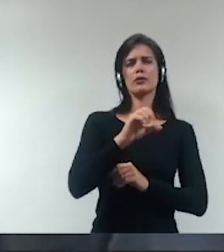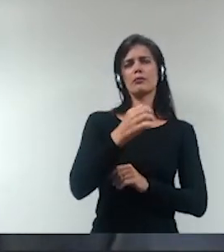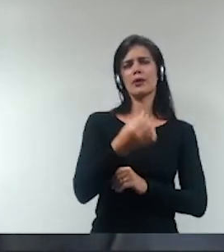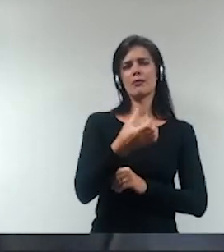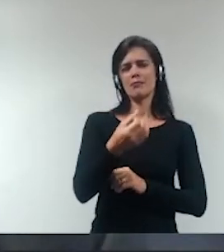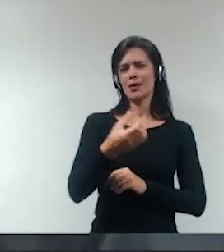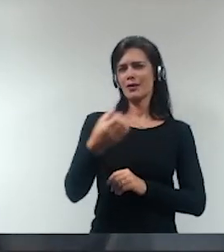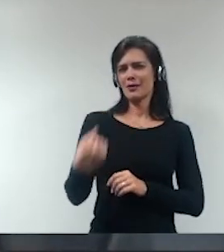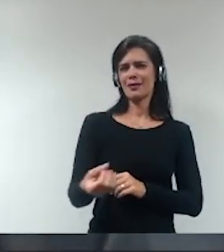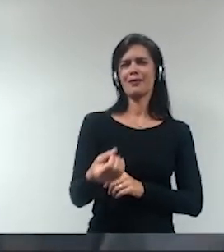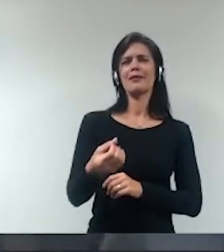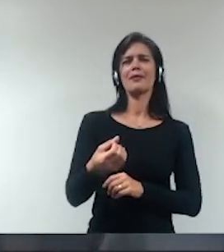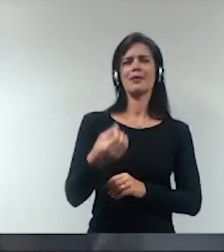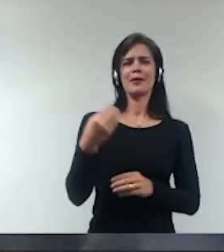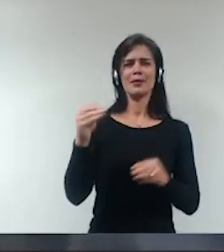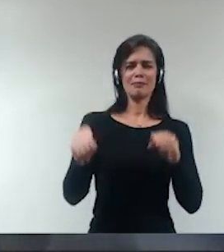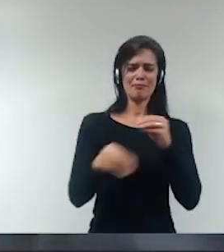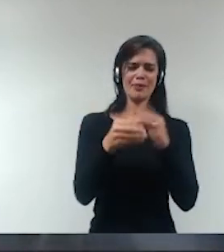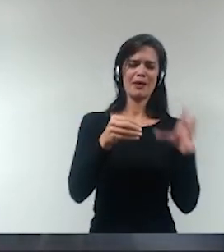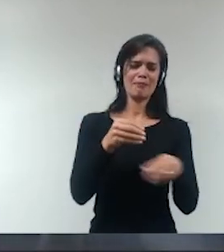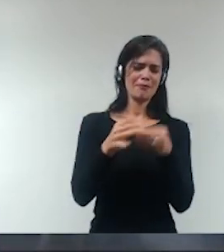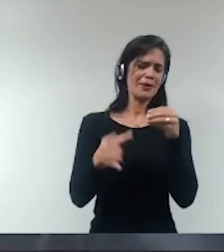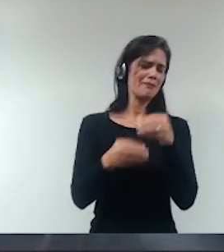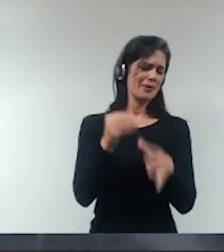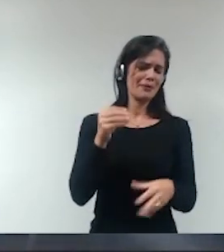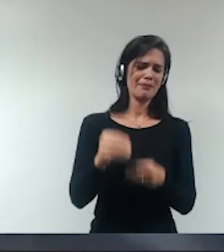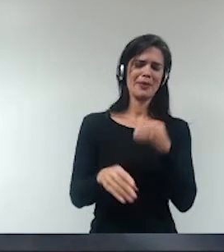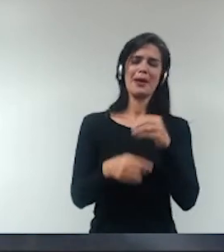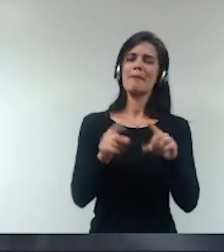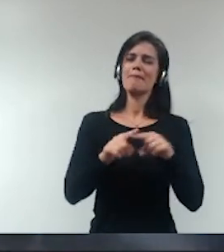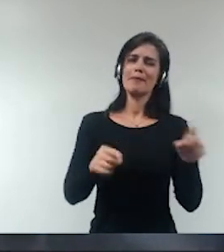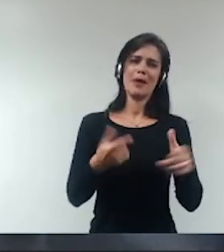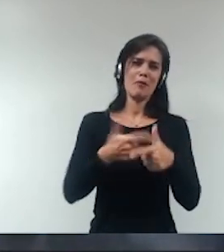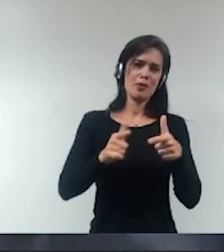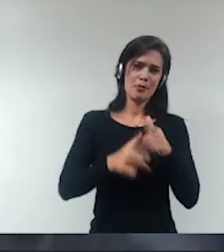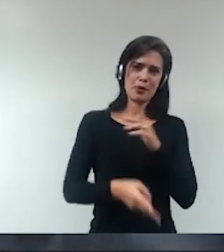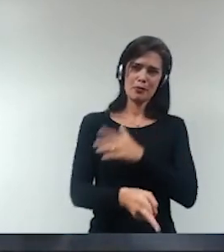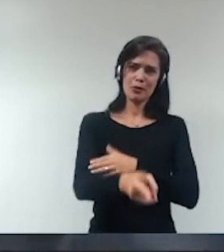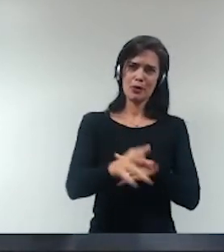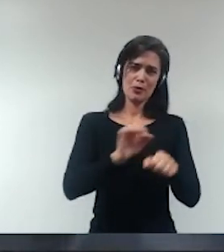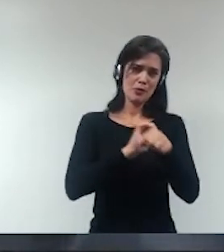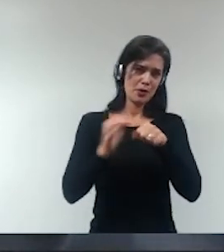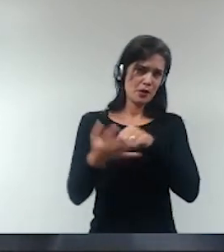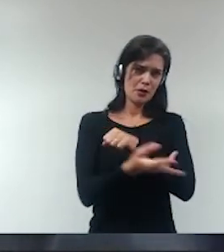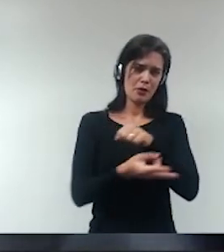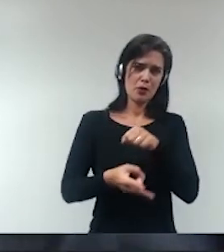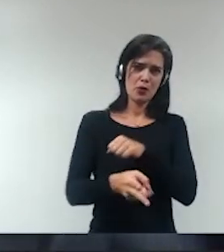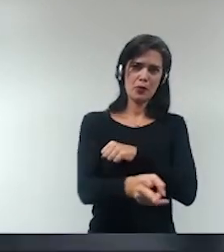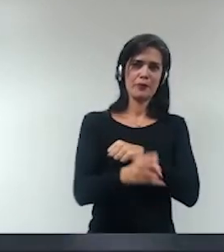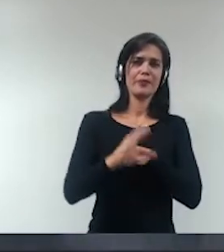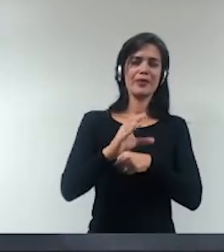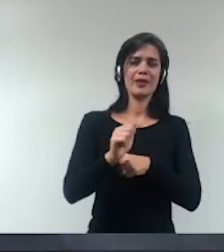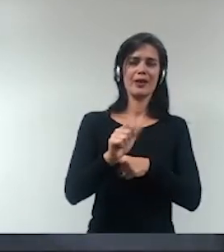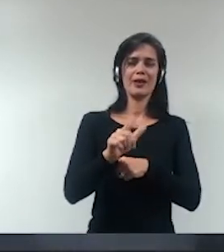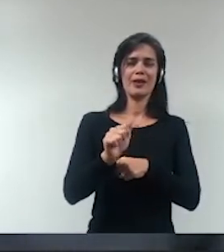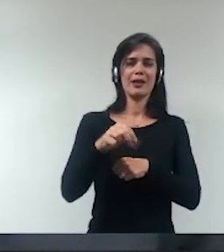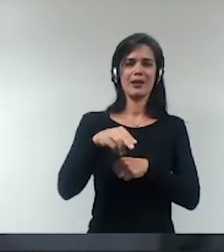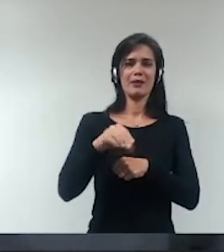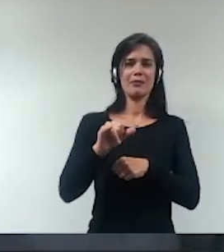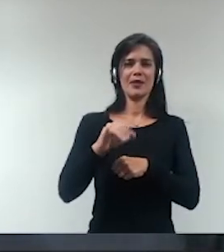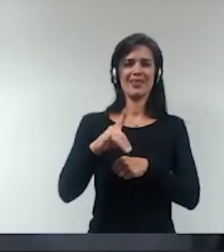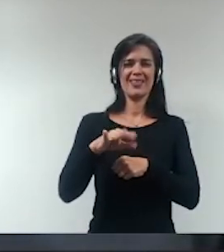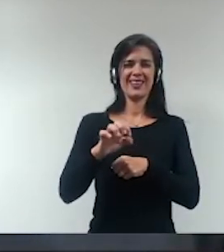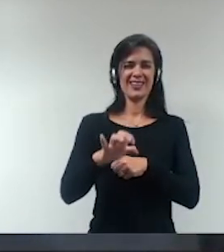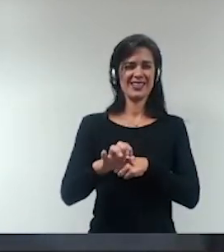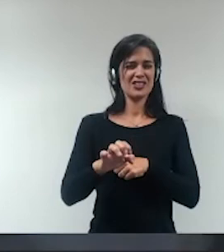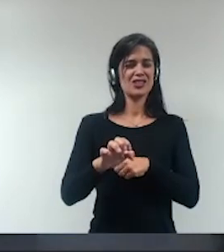emendada que seja só aumenta o problema e a pandemia suscita calamidade calamidade instituída oficialmente por